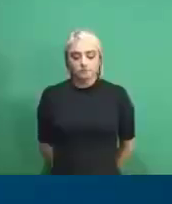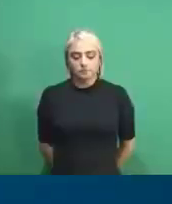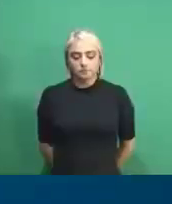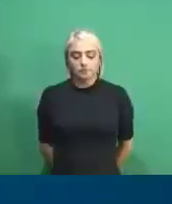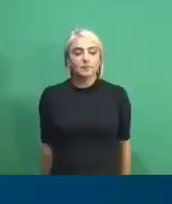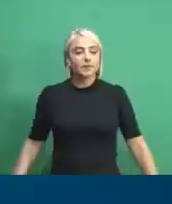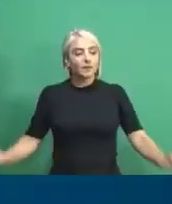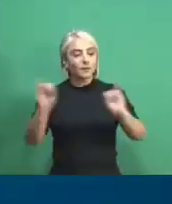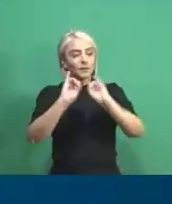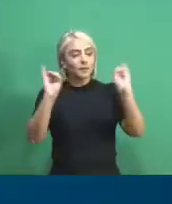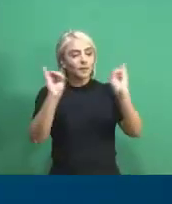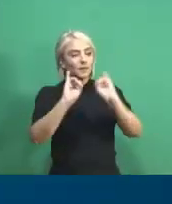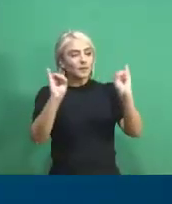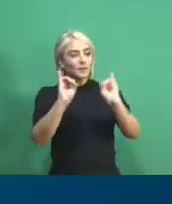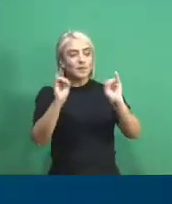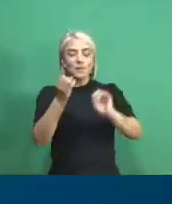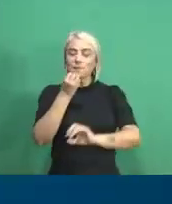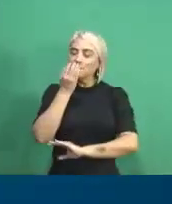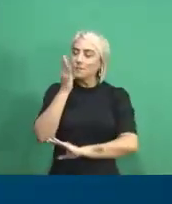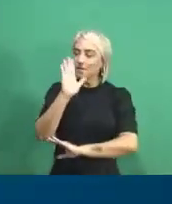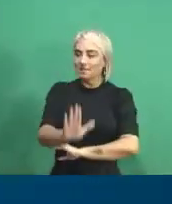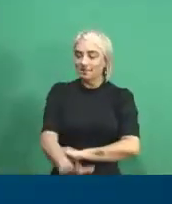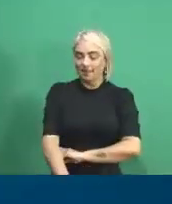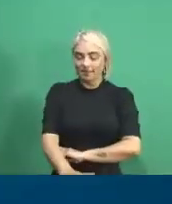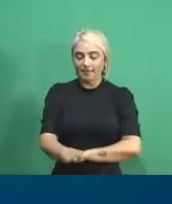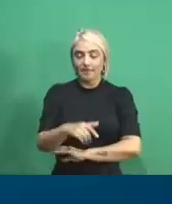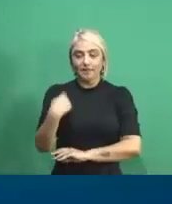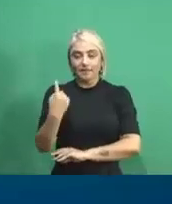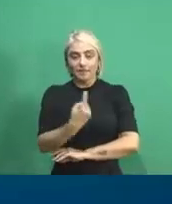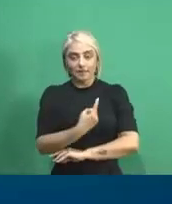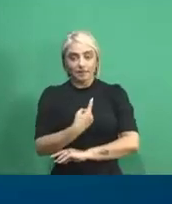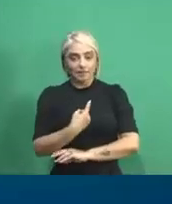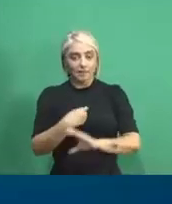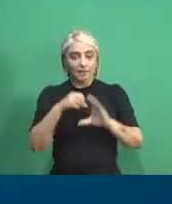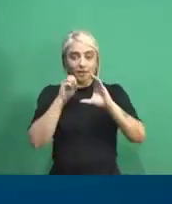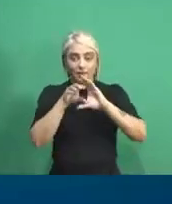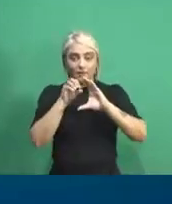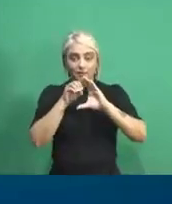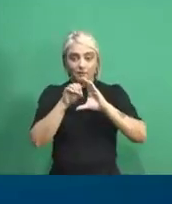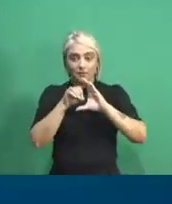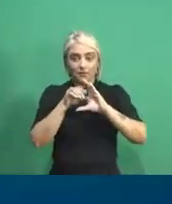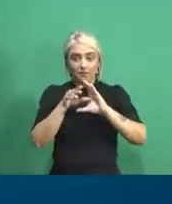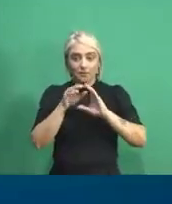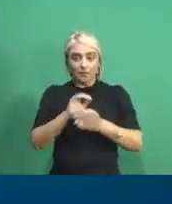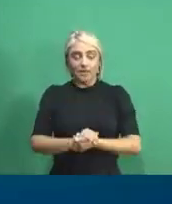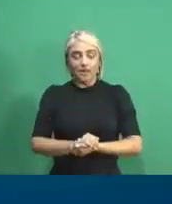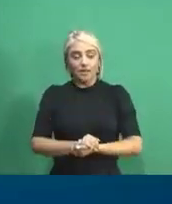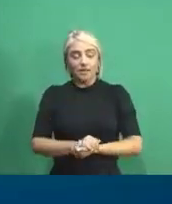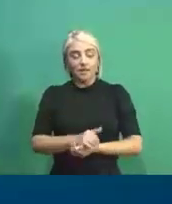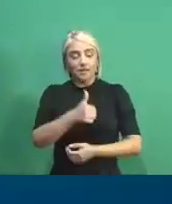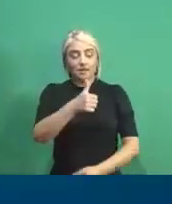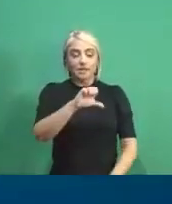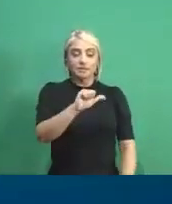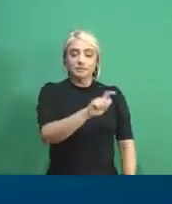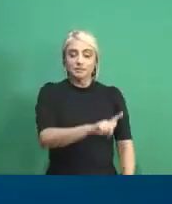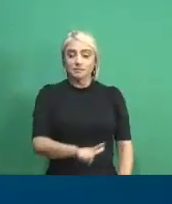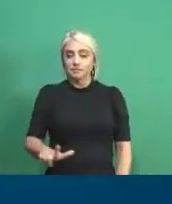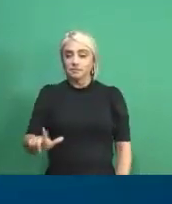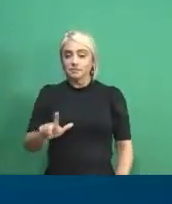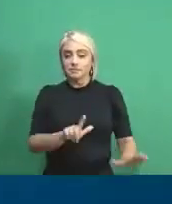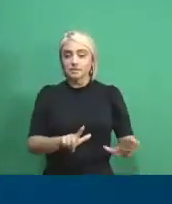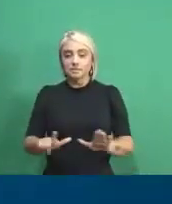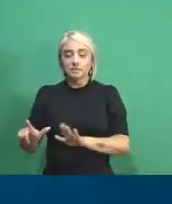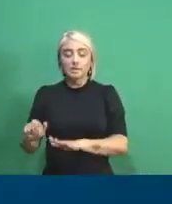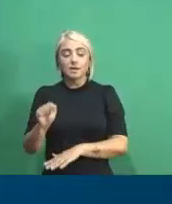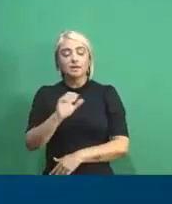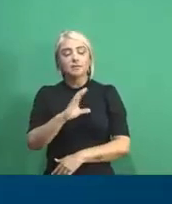Olá, muito boa tarde! Estamos ao vivo, aqui direto, da 19ª Semana Nacional